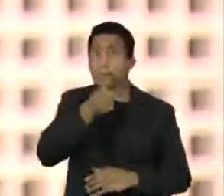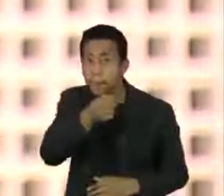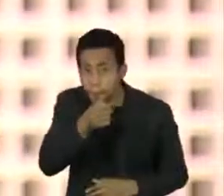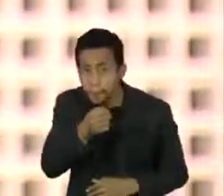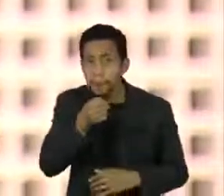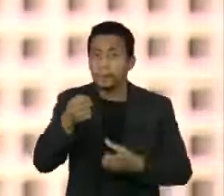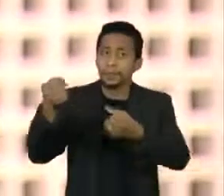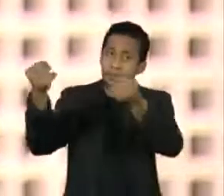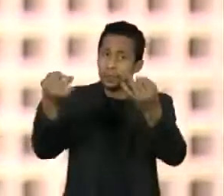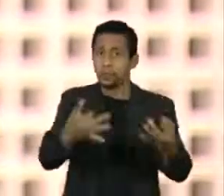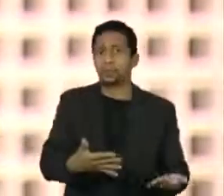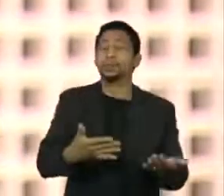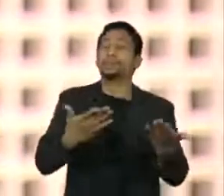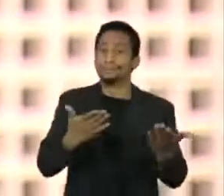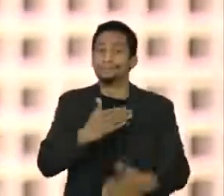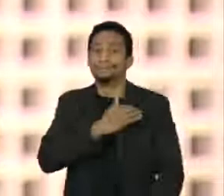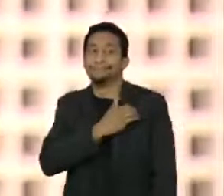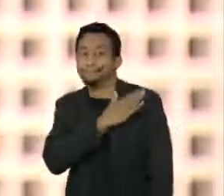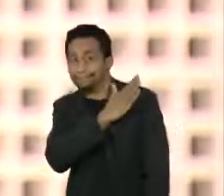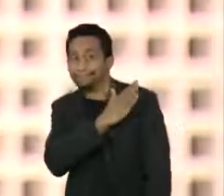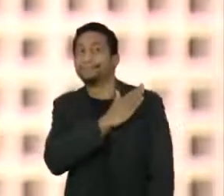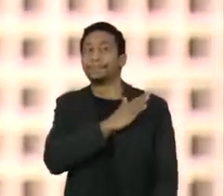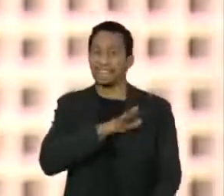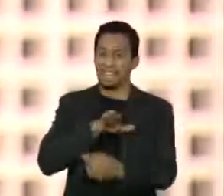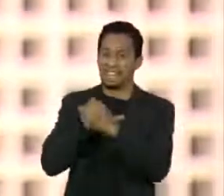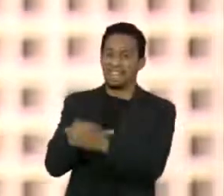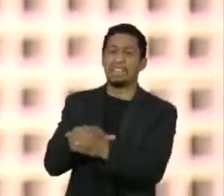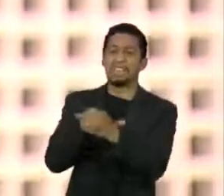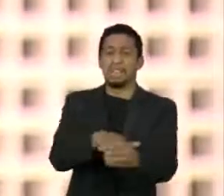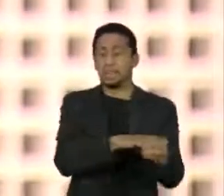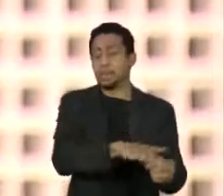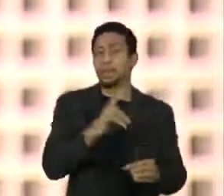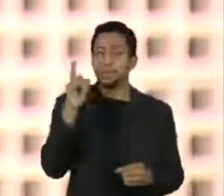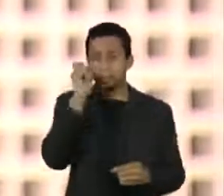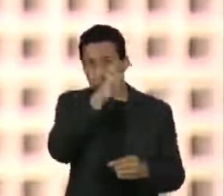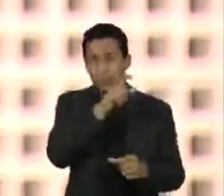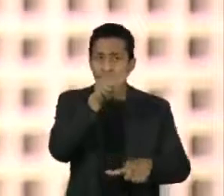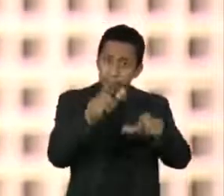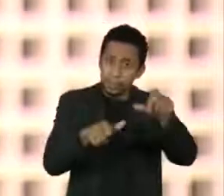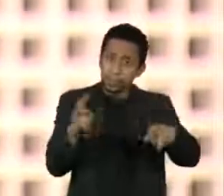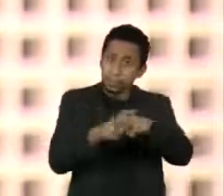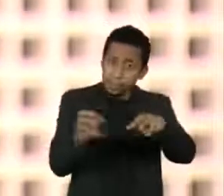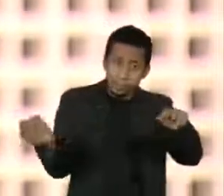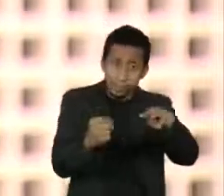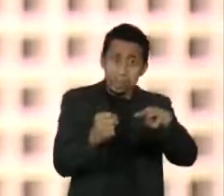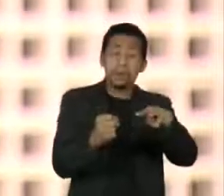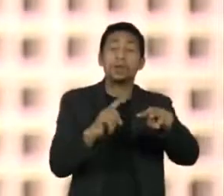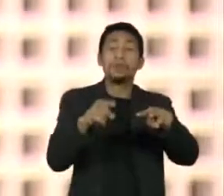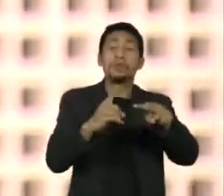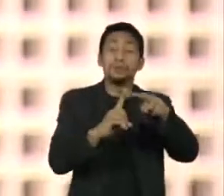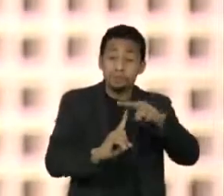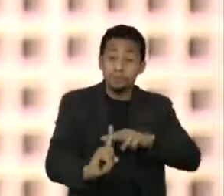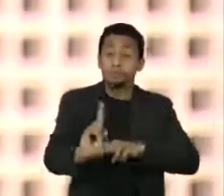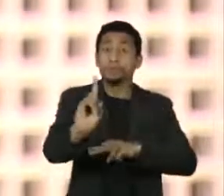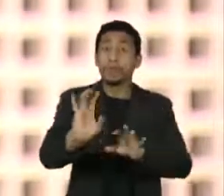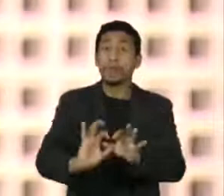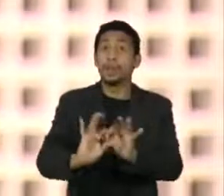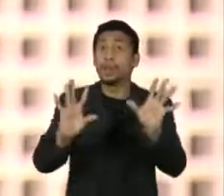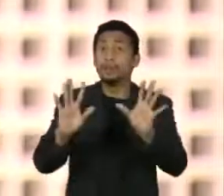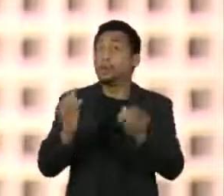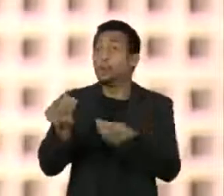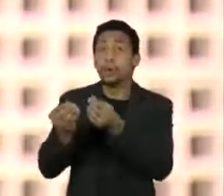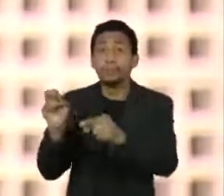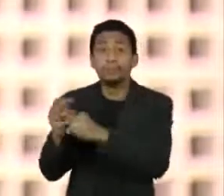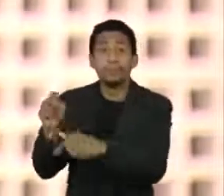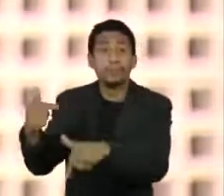a discriminação dificultam a recuperação e a reinserção do detento e de quem está em volta dele, o que